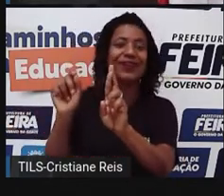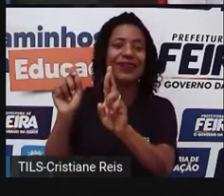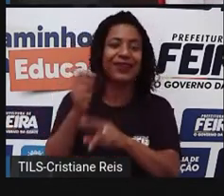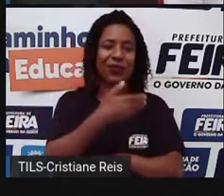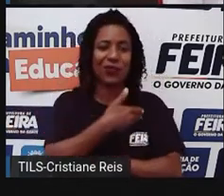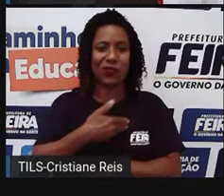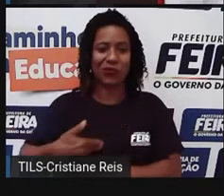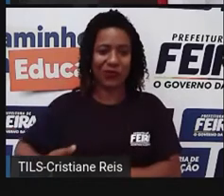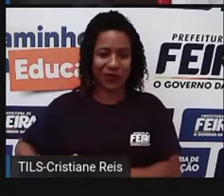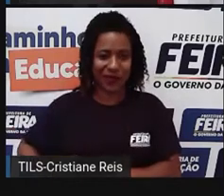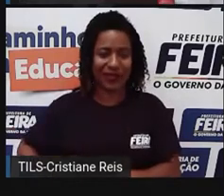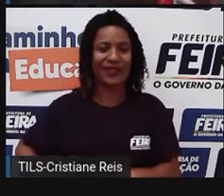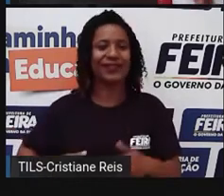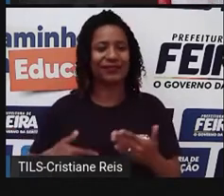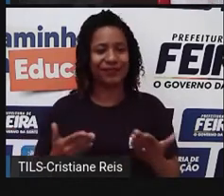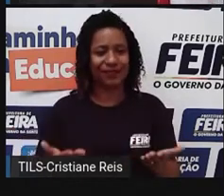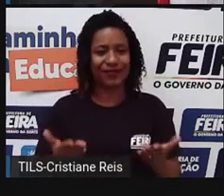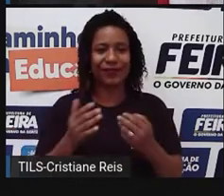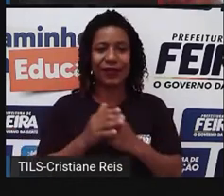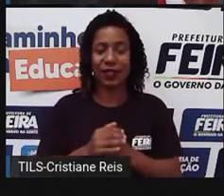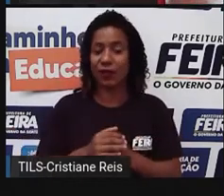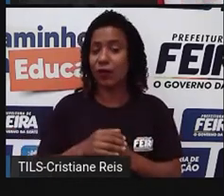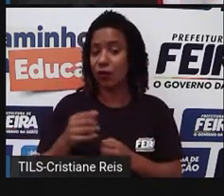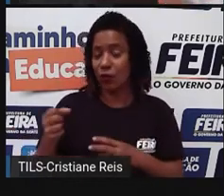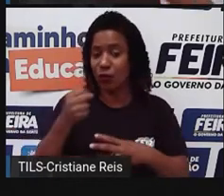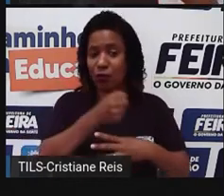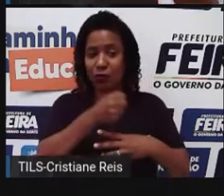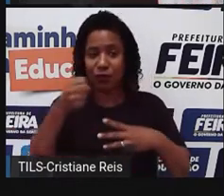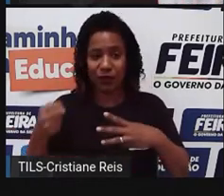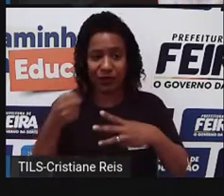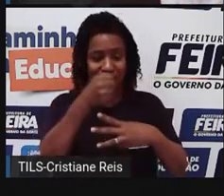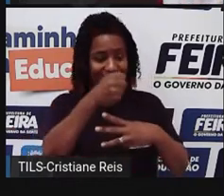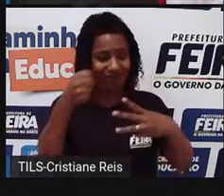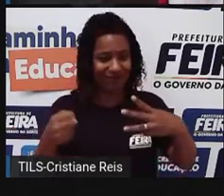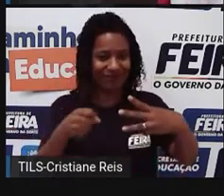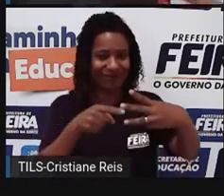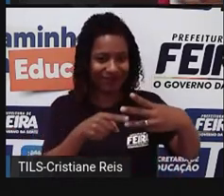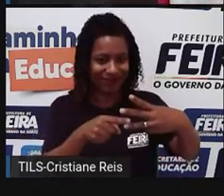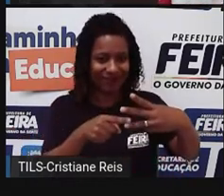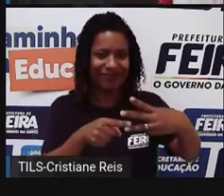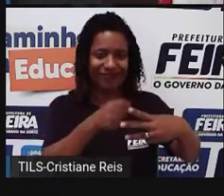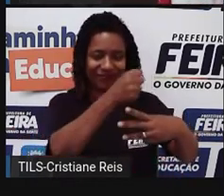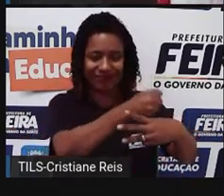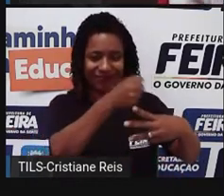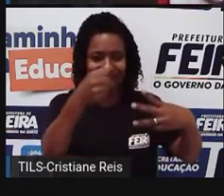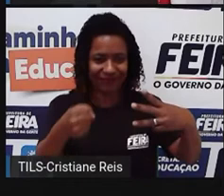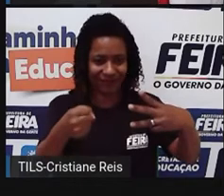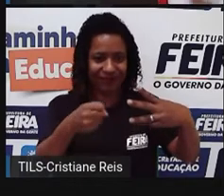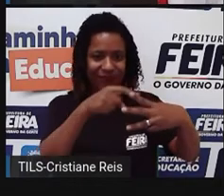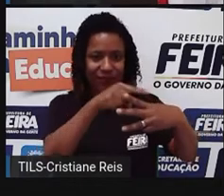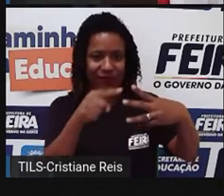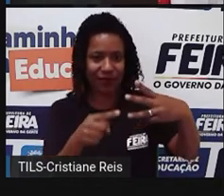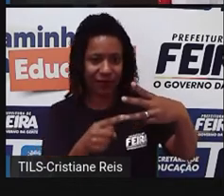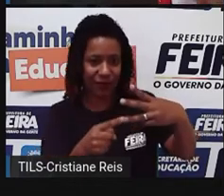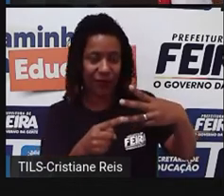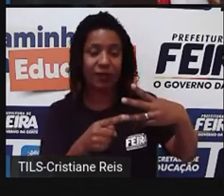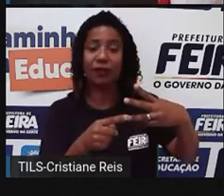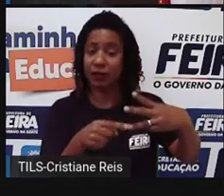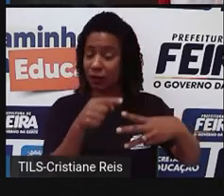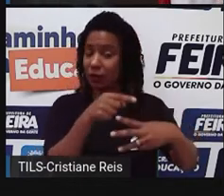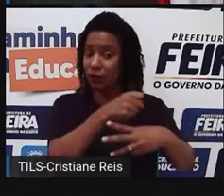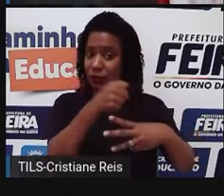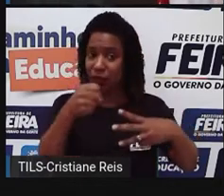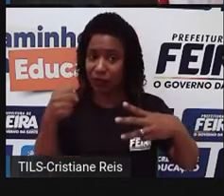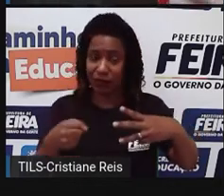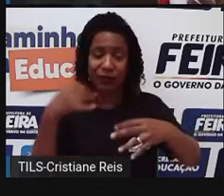representado pelo poder executivo, tem o poder legislativo, né, da questão que criam ali todas as leis, tem o